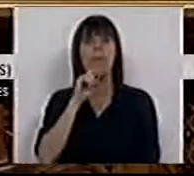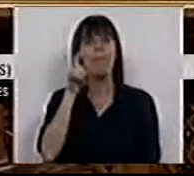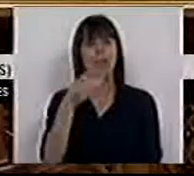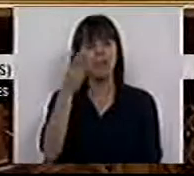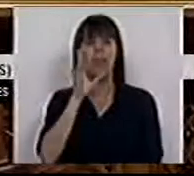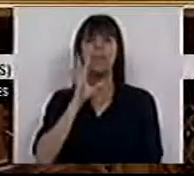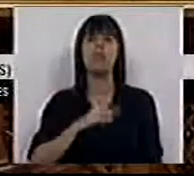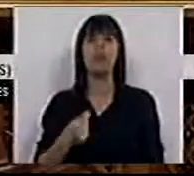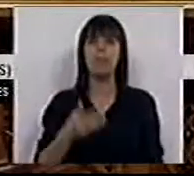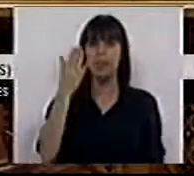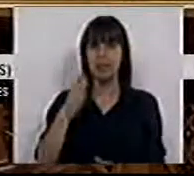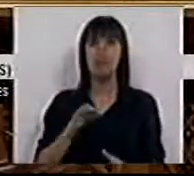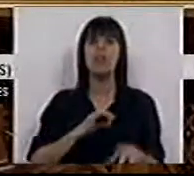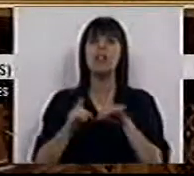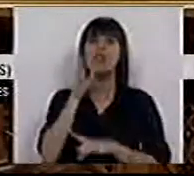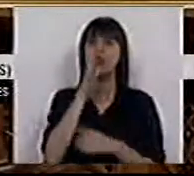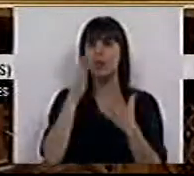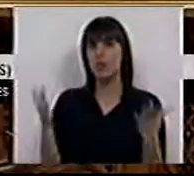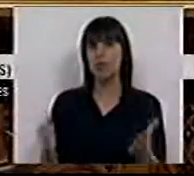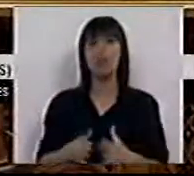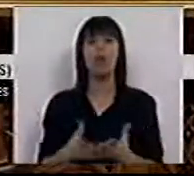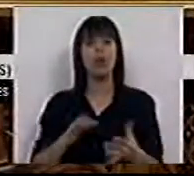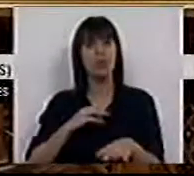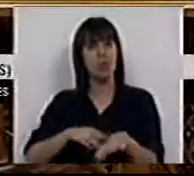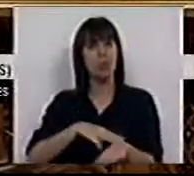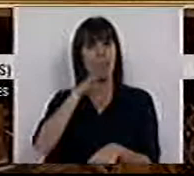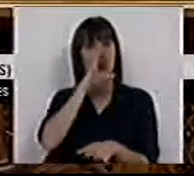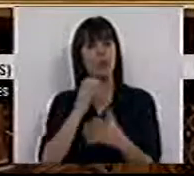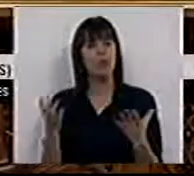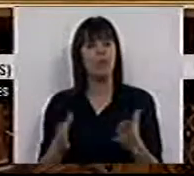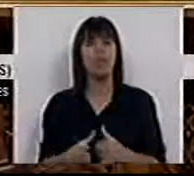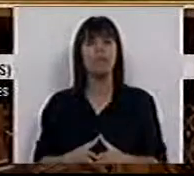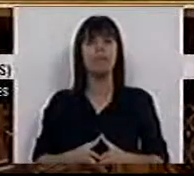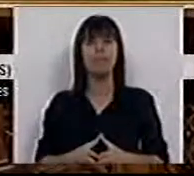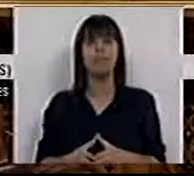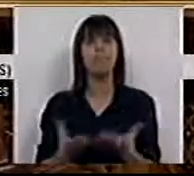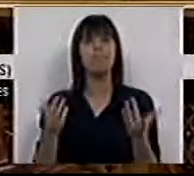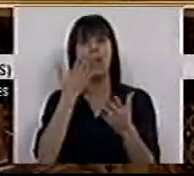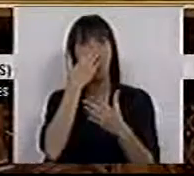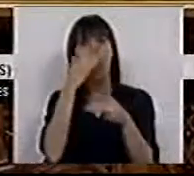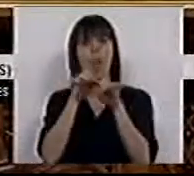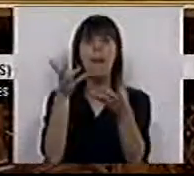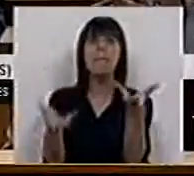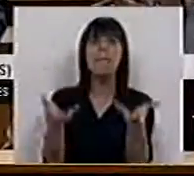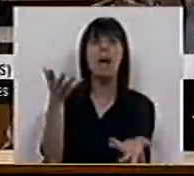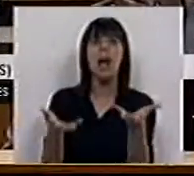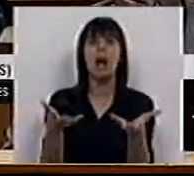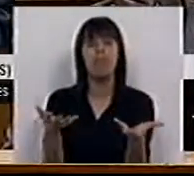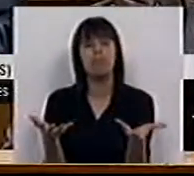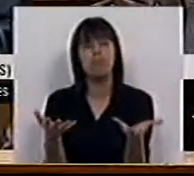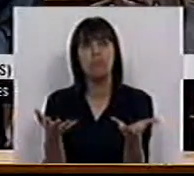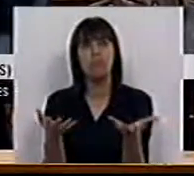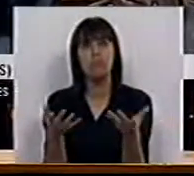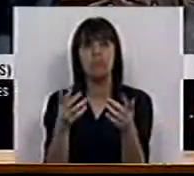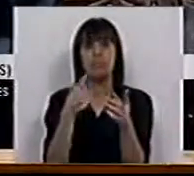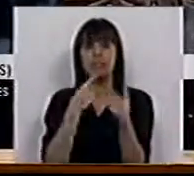Senhora Presidente, Senhoras e Seus Deputados, Senhores Membros do Governo, uma espécie de balanço, algo